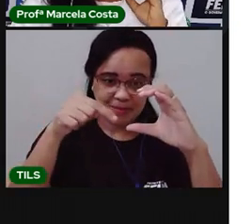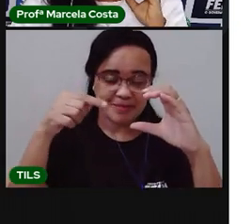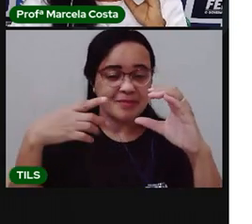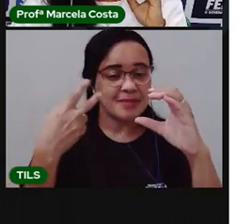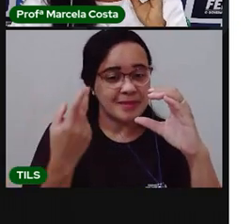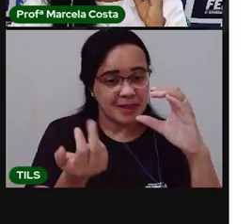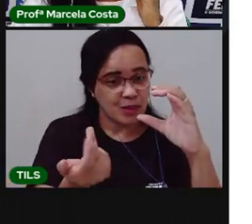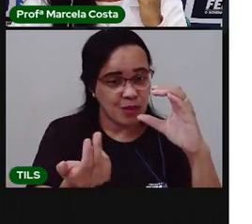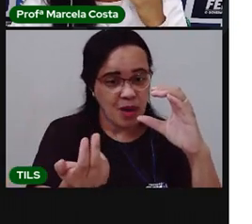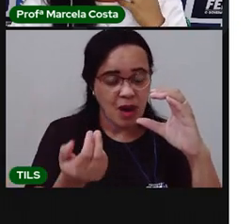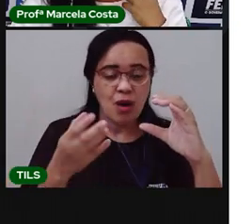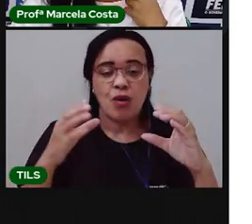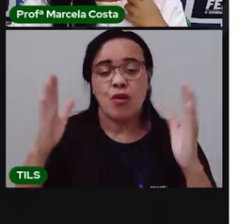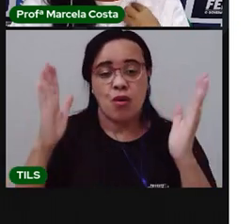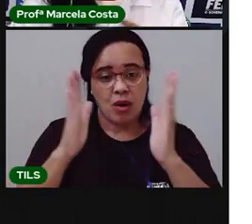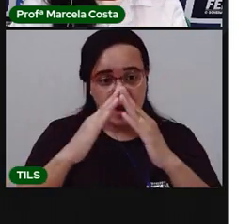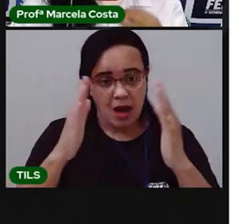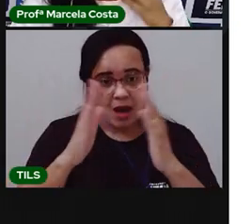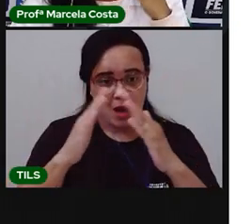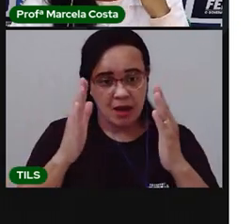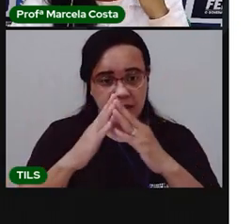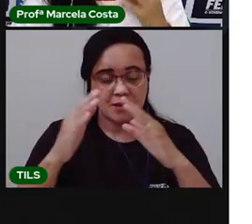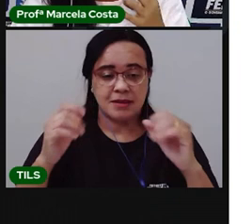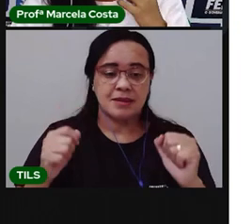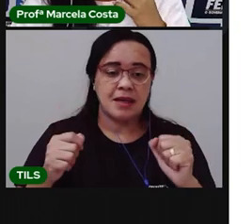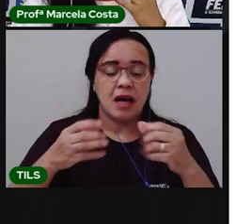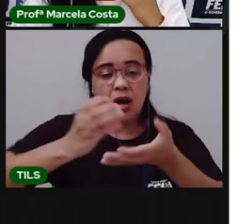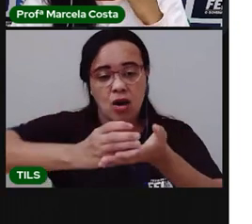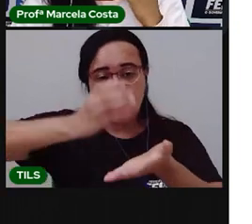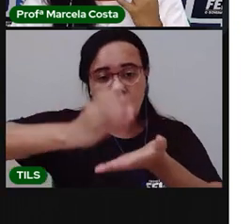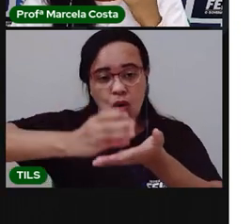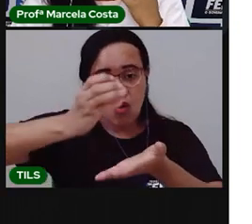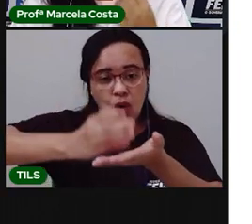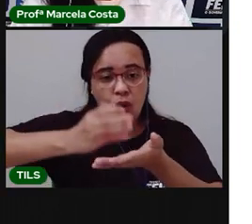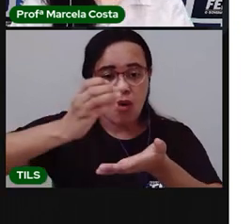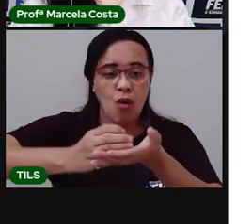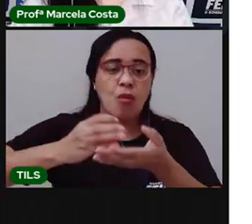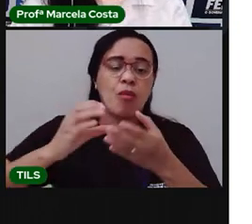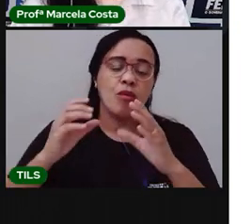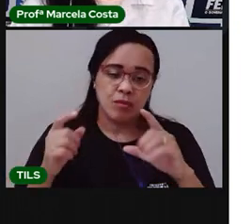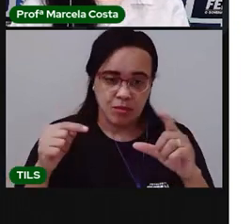canoa, cá, que aqui ela tá saindo com som de cá, né, de quê?